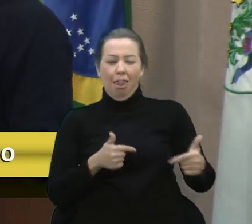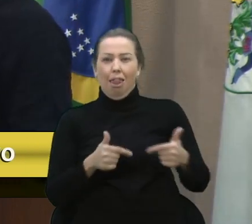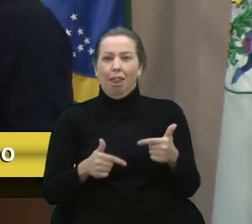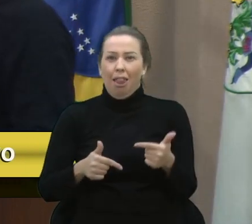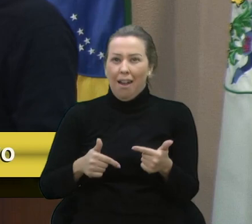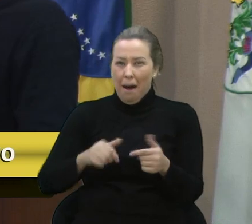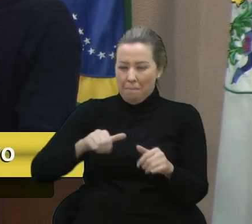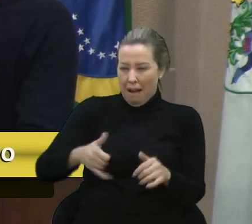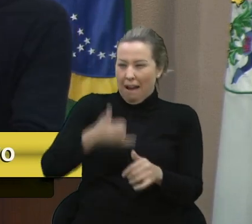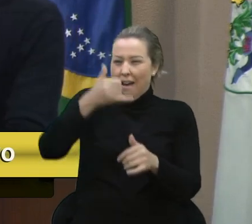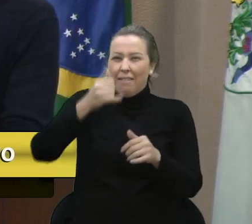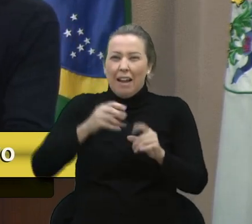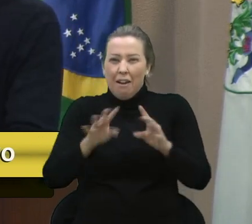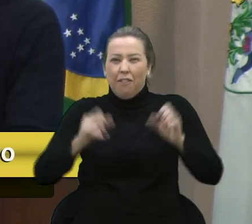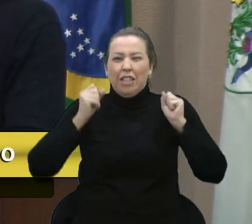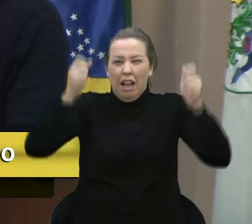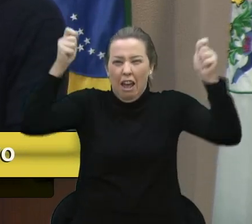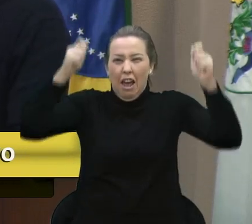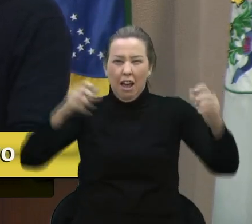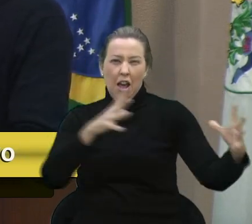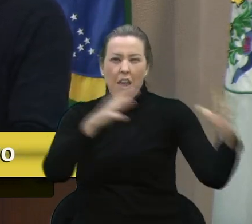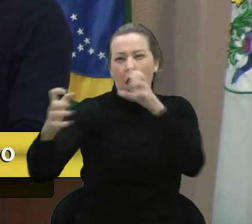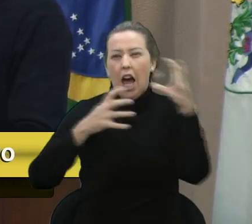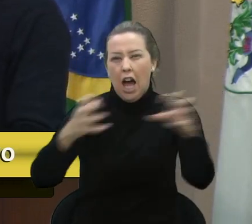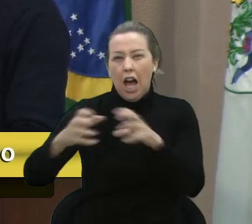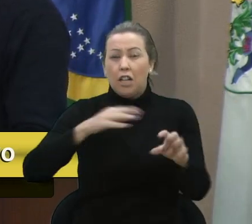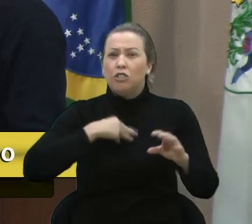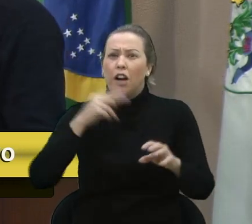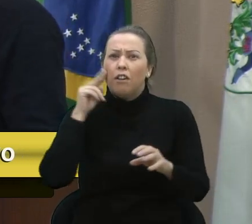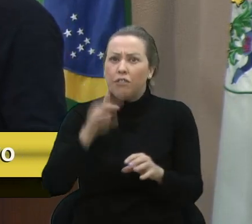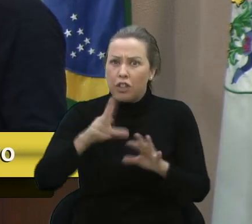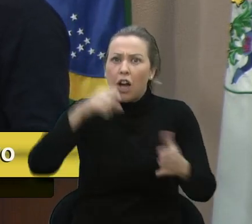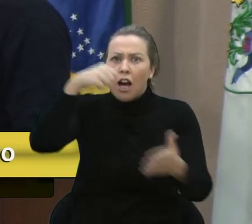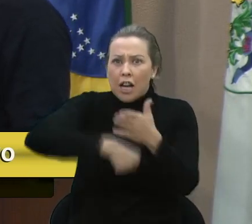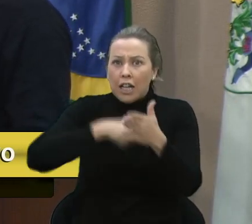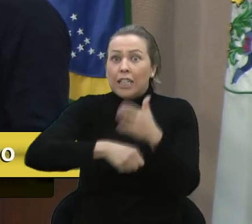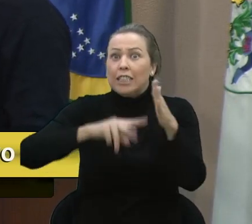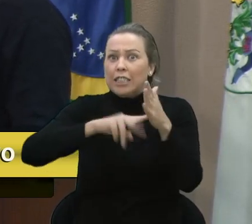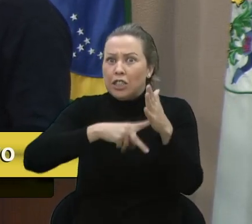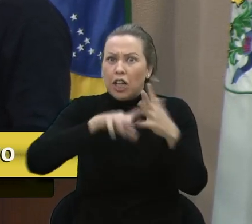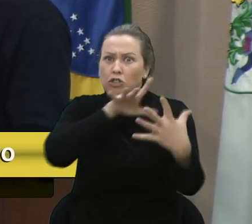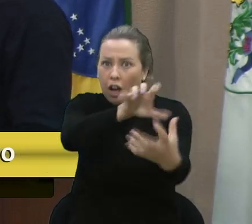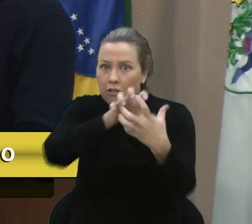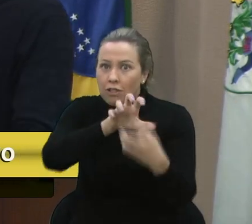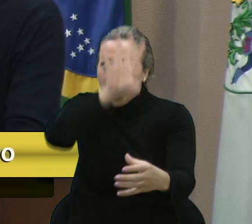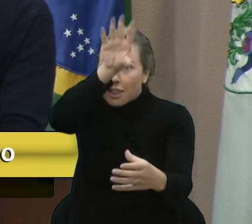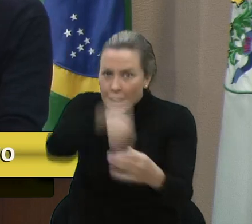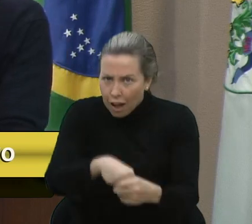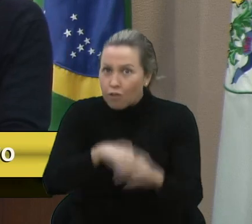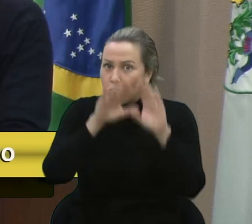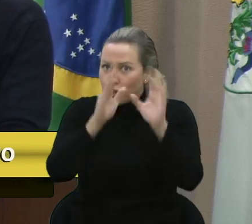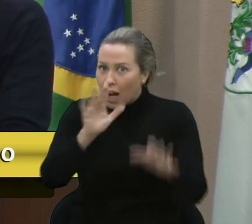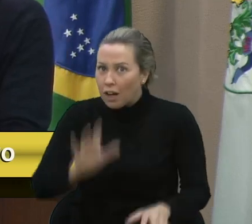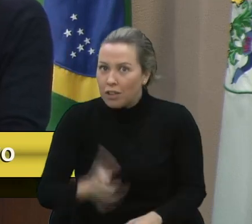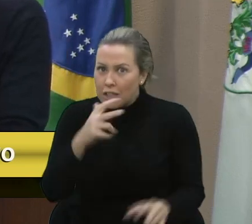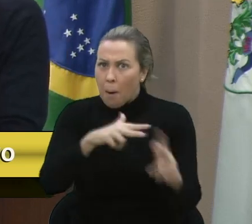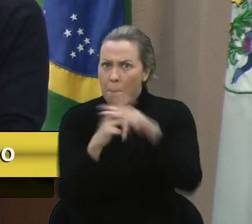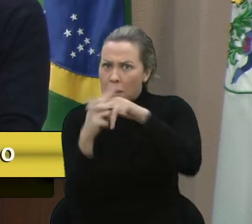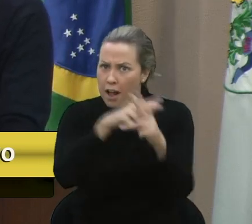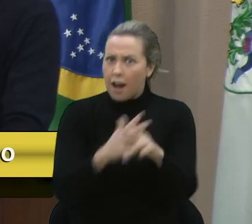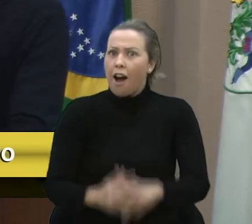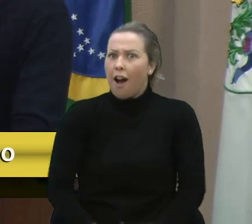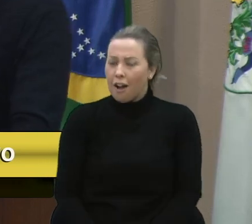barricada, bater em funcionário, que receberam lá também, que apanhou já de sindicalista, e todo mundo sabe que isso acontece.